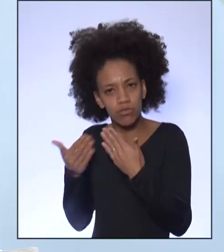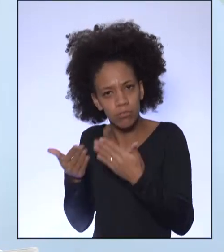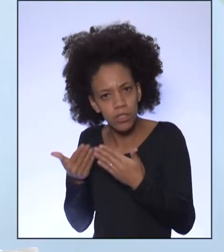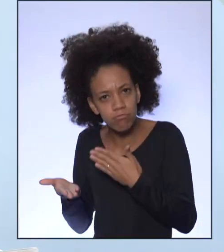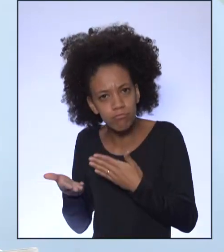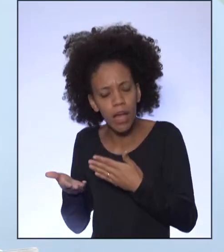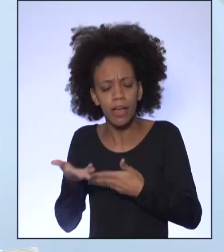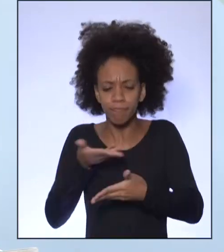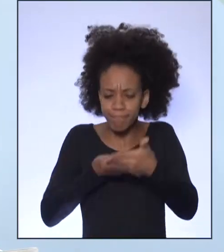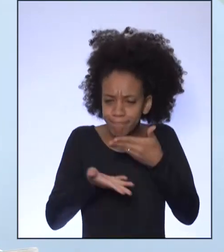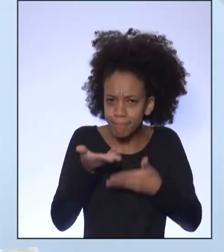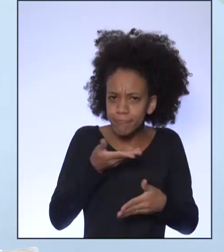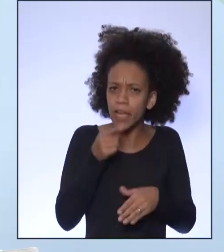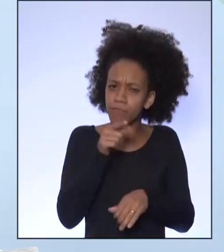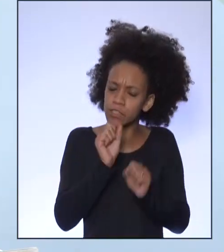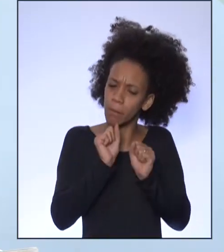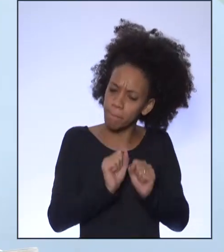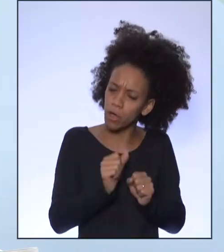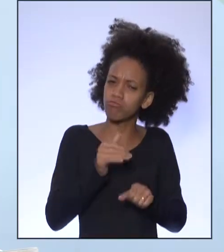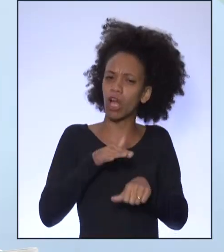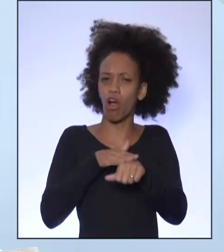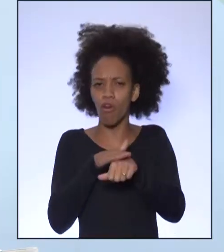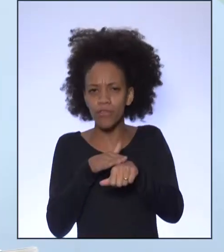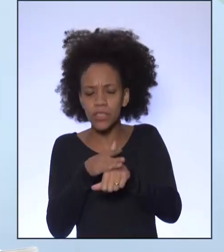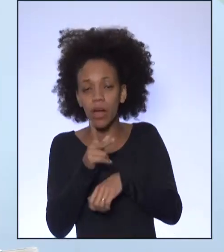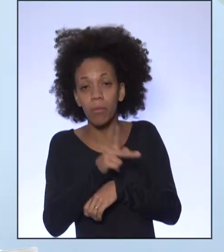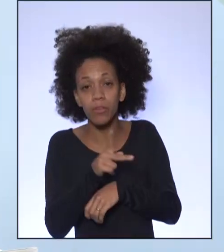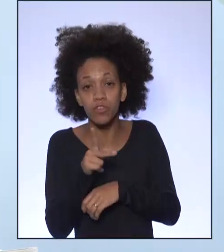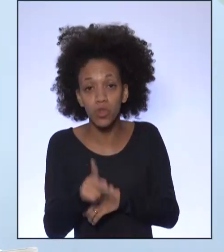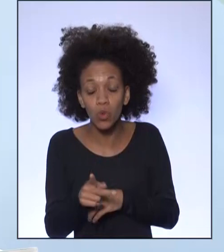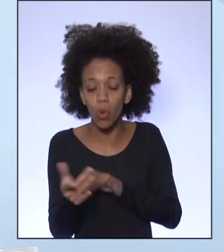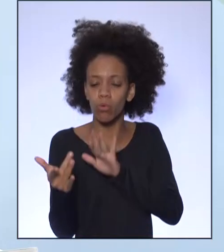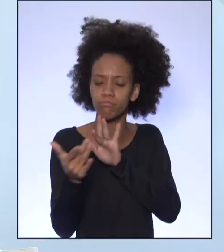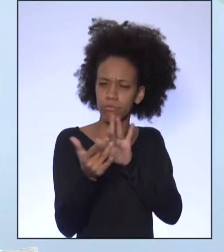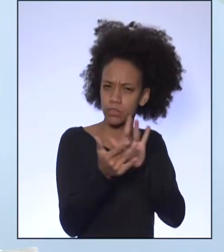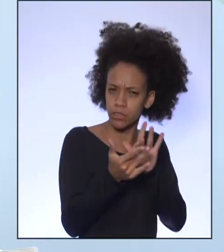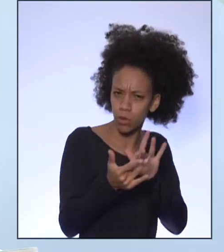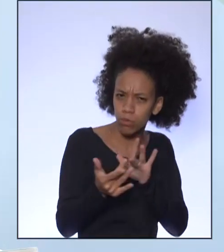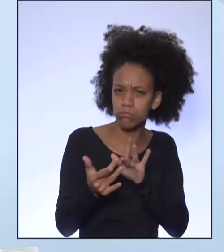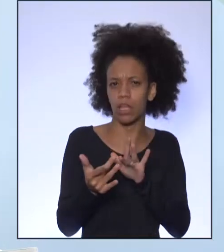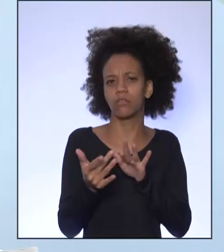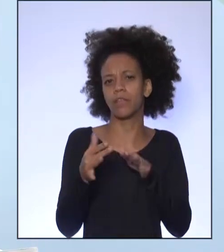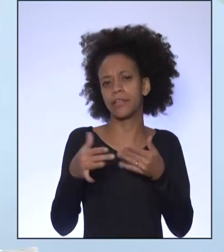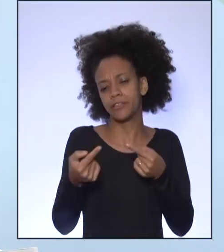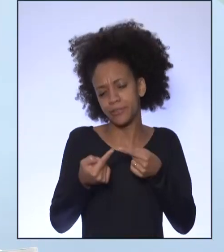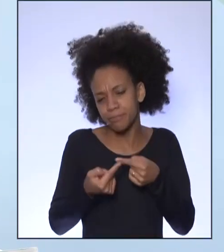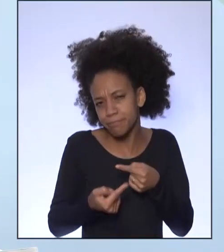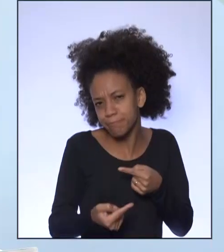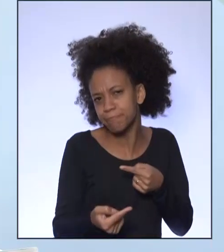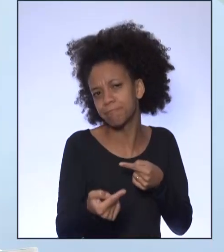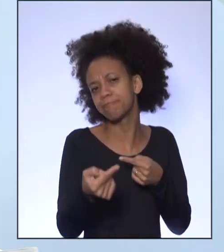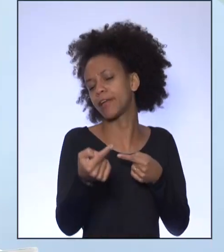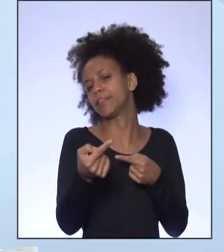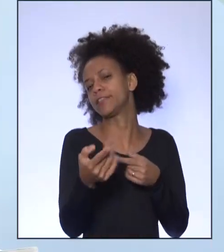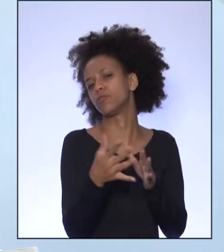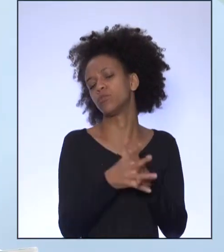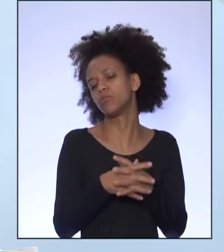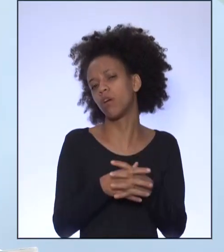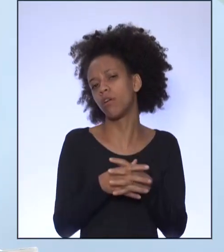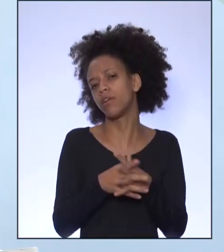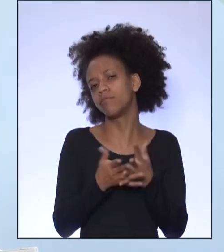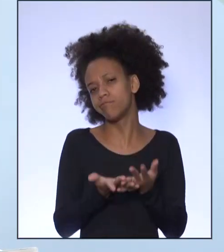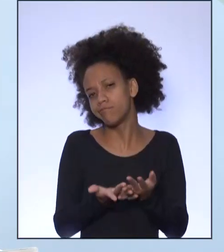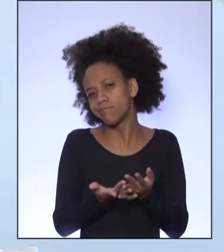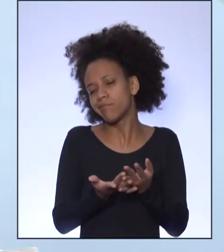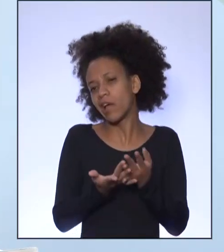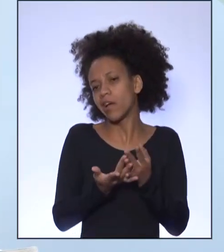possa conversar com o seu professor nesse contato durante esse período que a gente está com